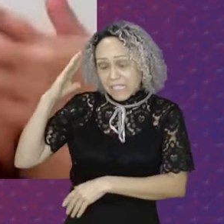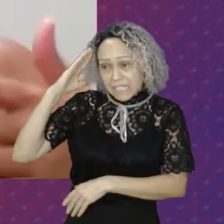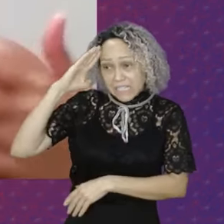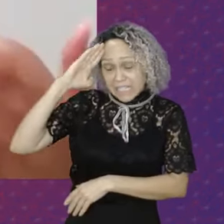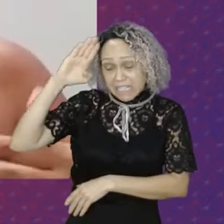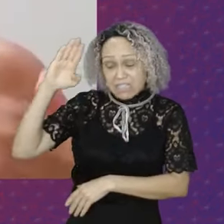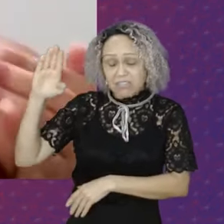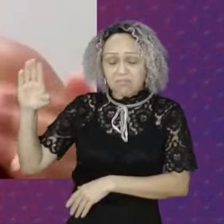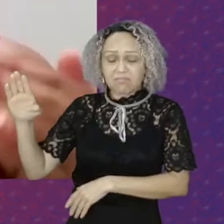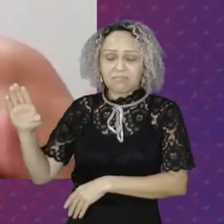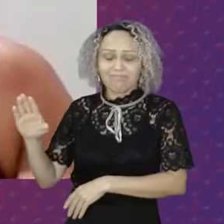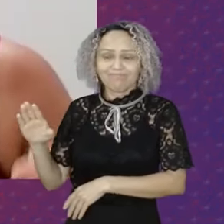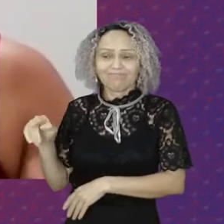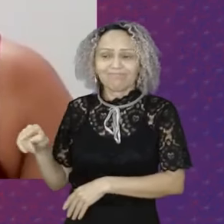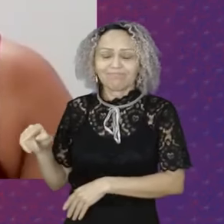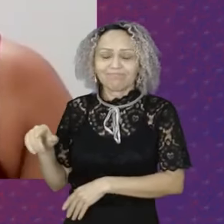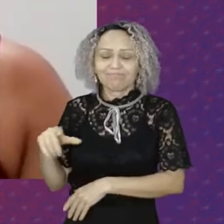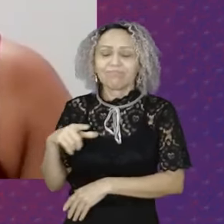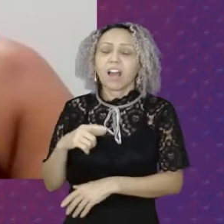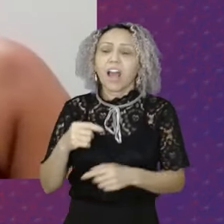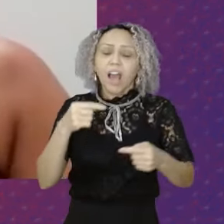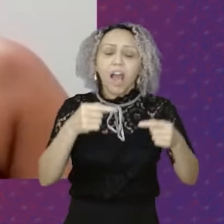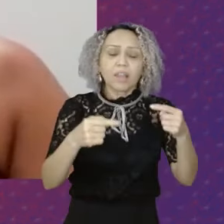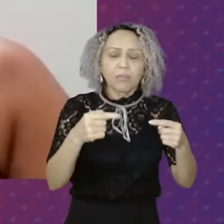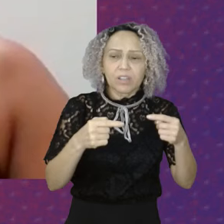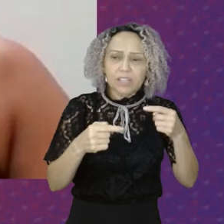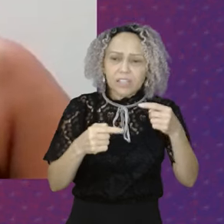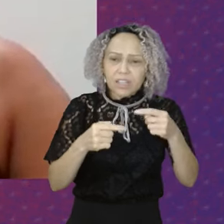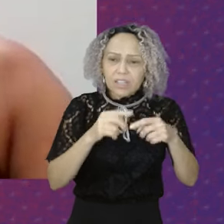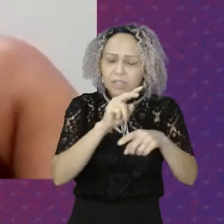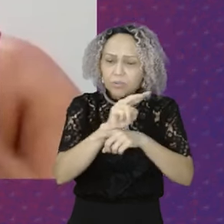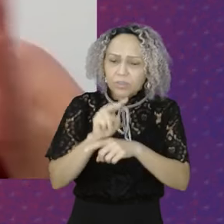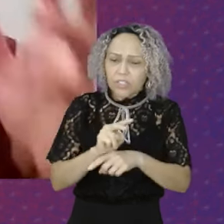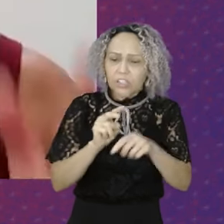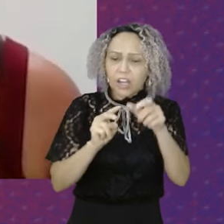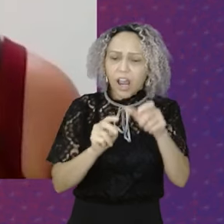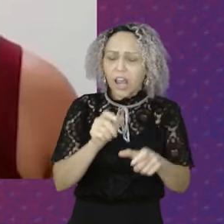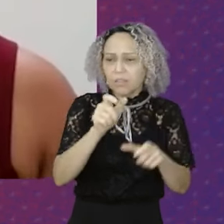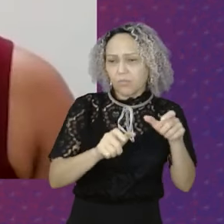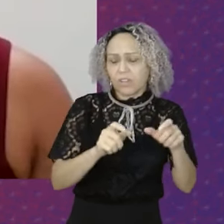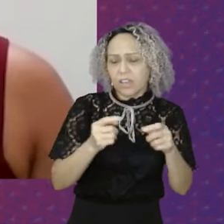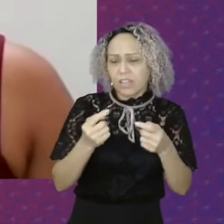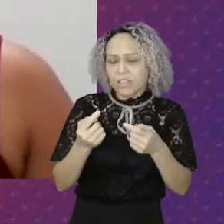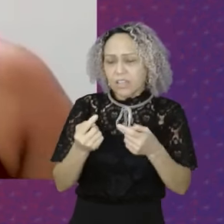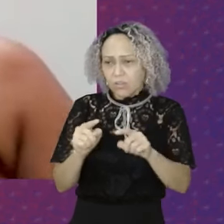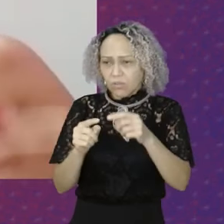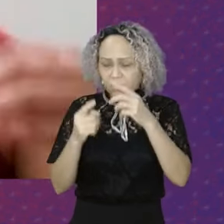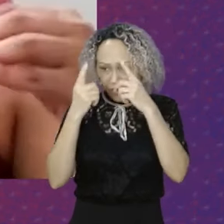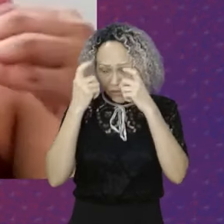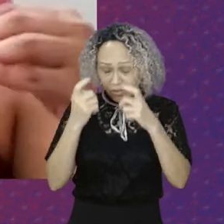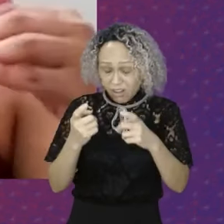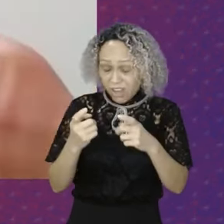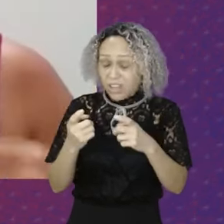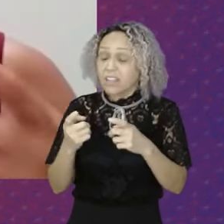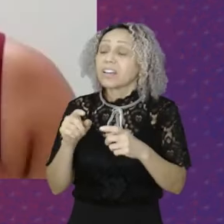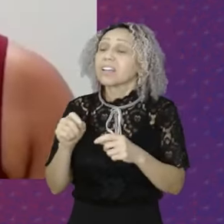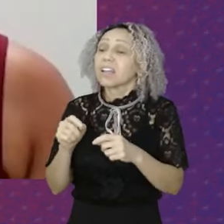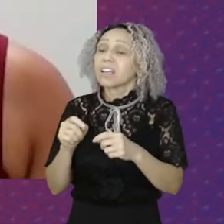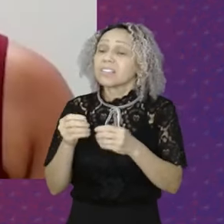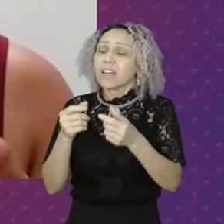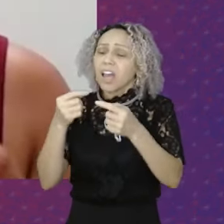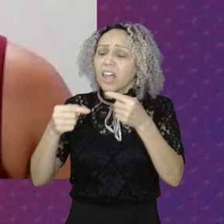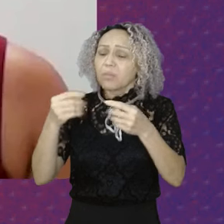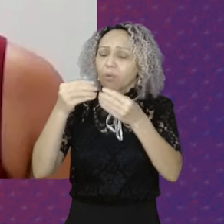desmantelamento Das políticas de prevenção À violência contra a mulher E de enfrentamento à violência Mais de 90